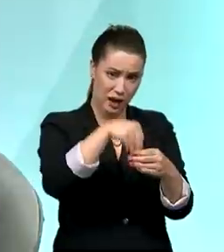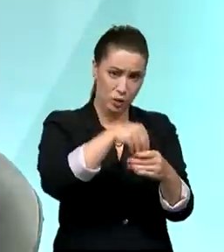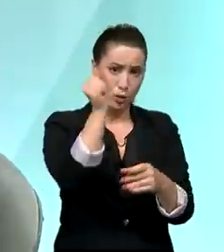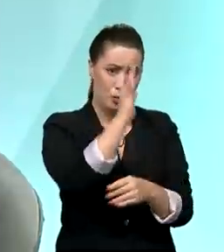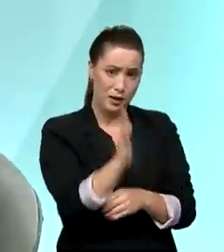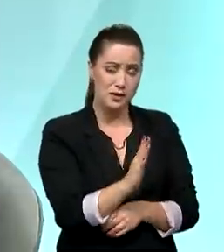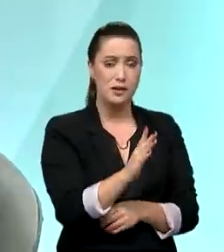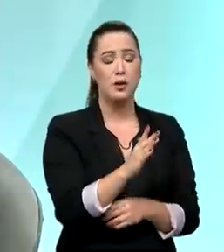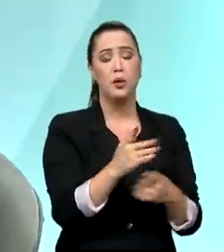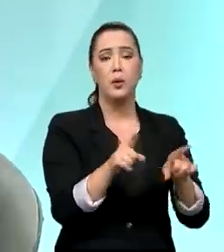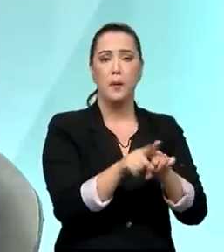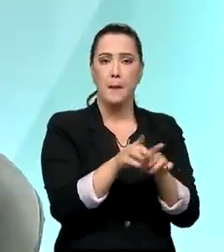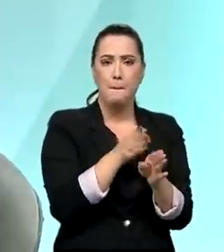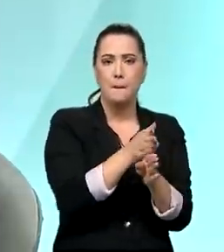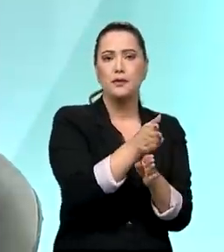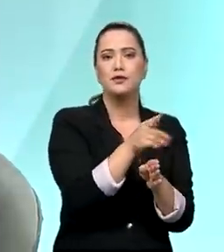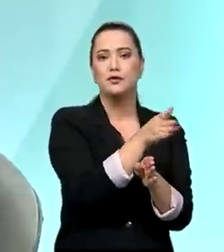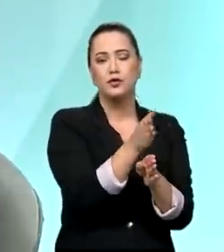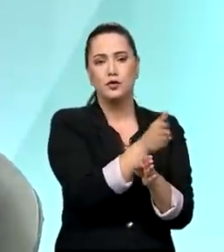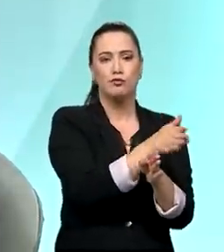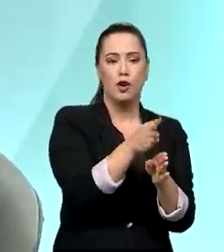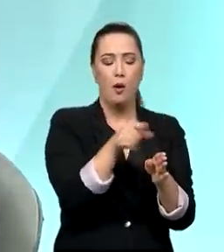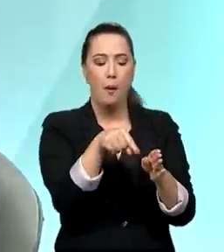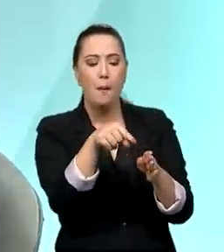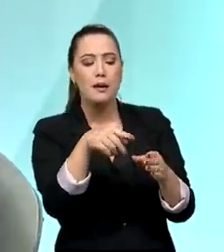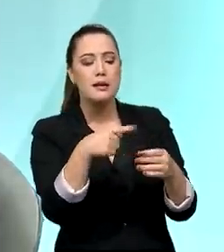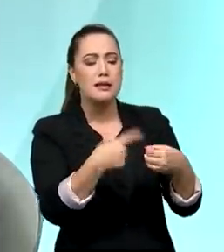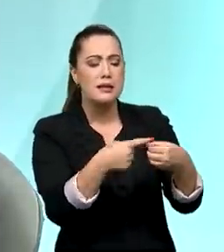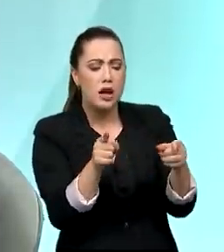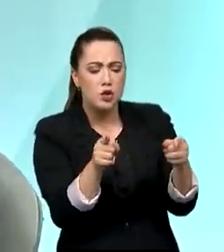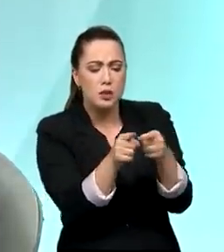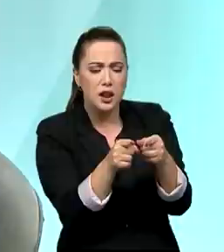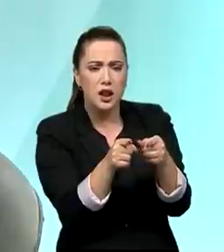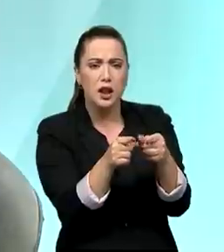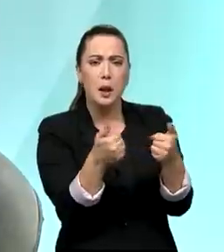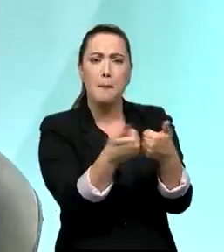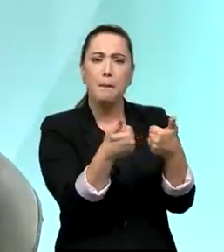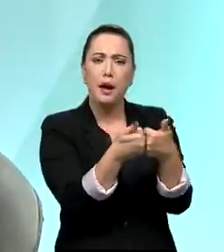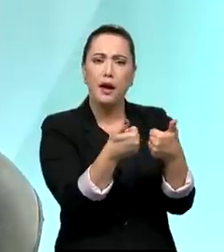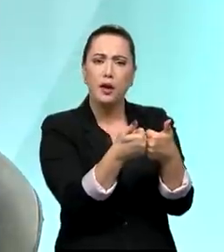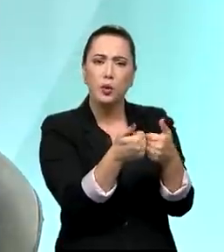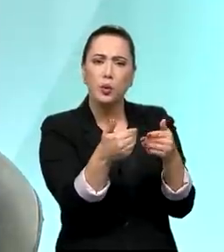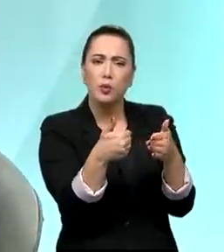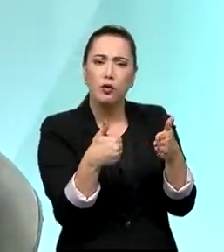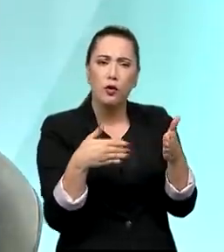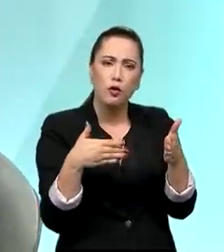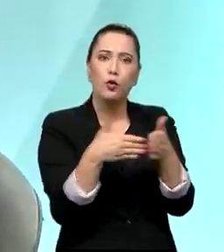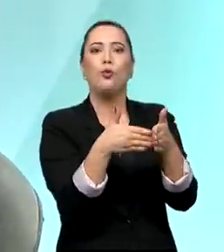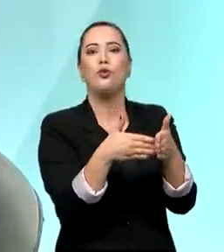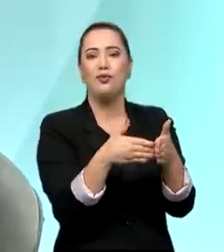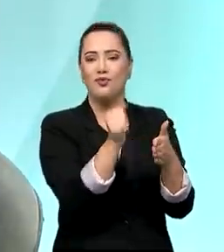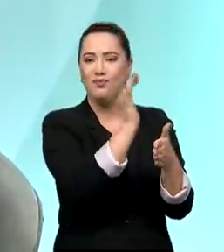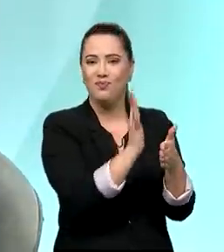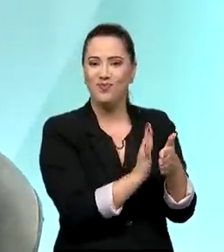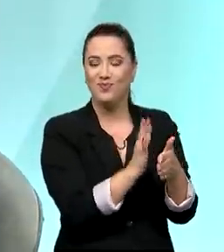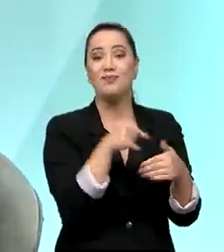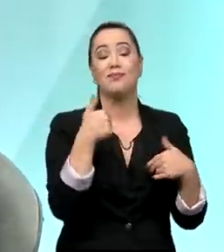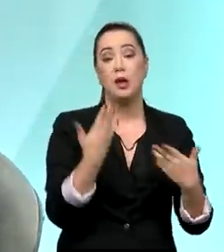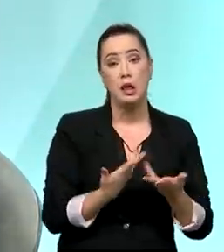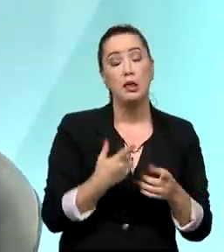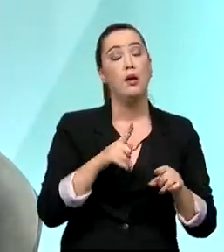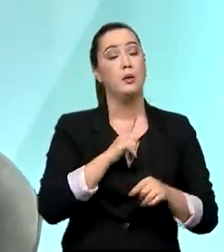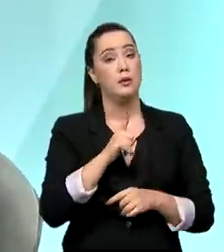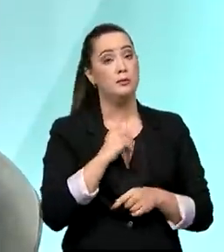na Bolívia, na fronteira do Acre com a Bolívia. Então, você tem essa questão da Caixa Econômica Federal de estar no